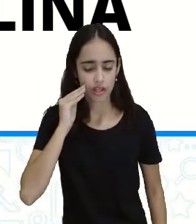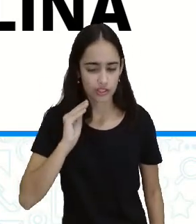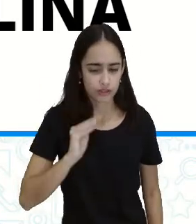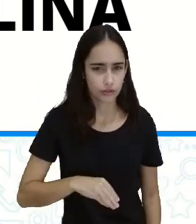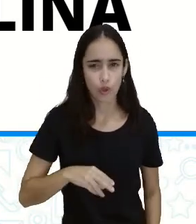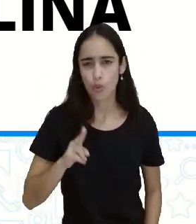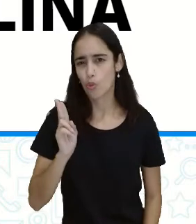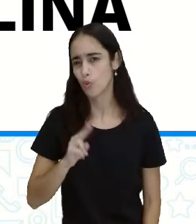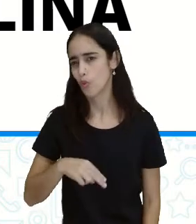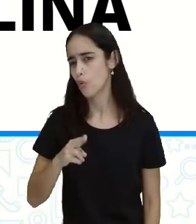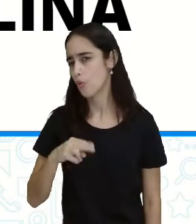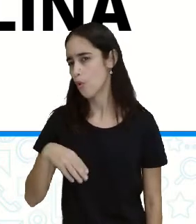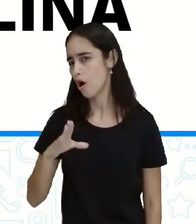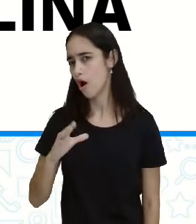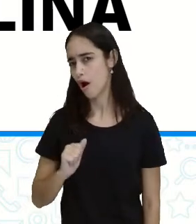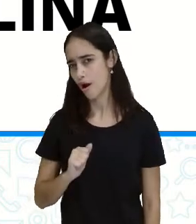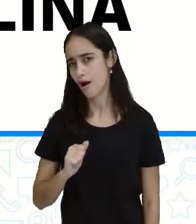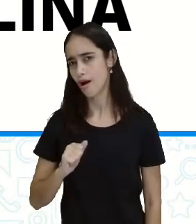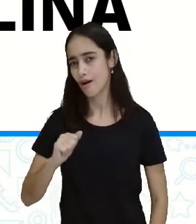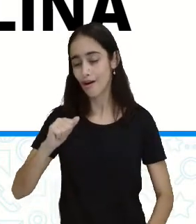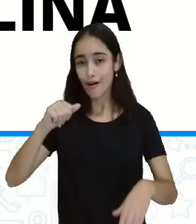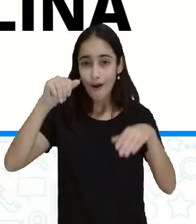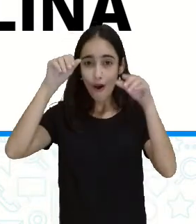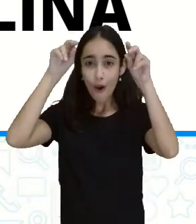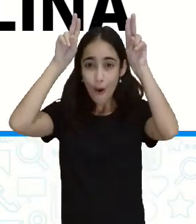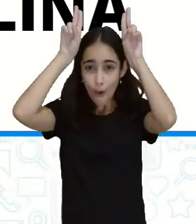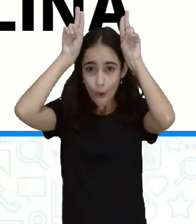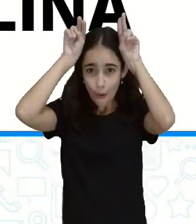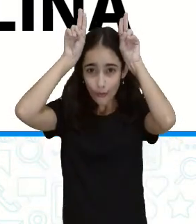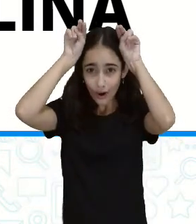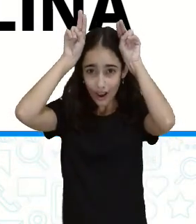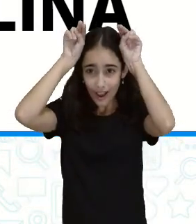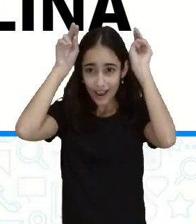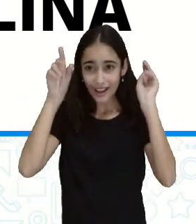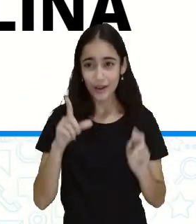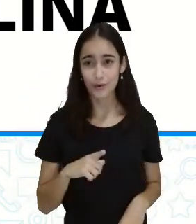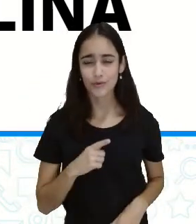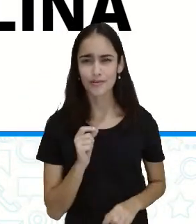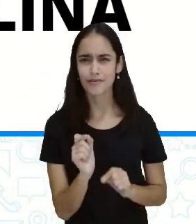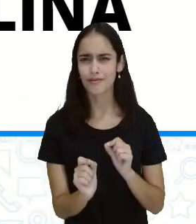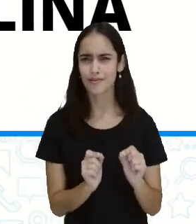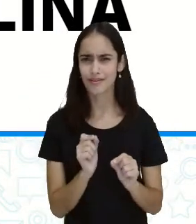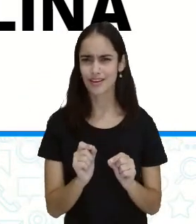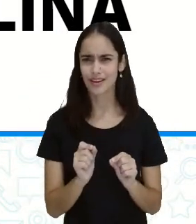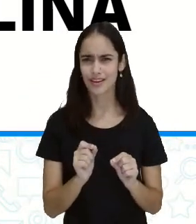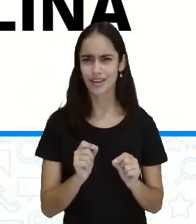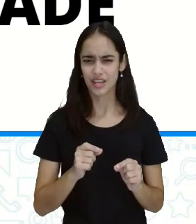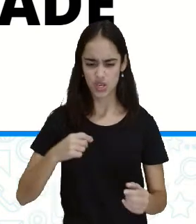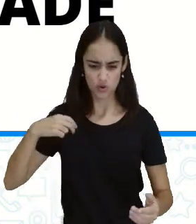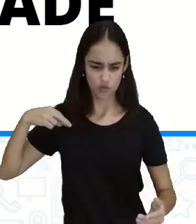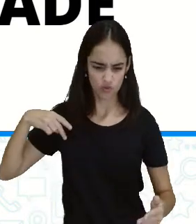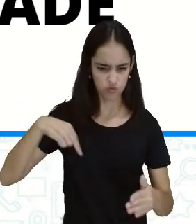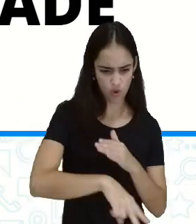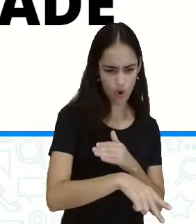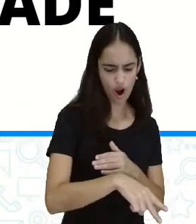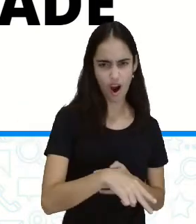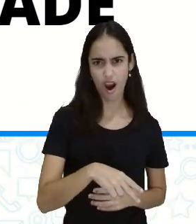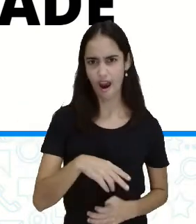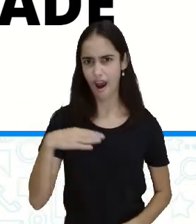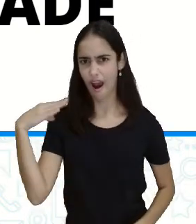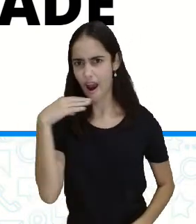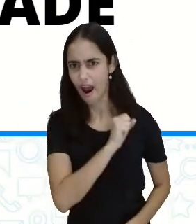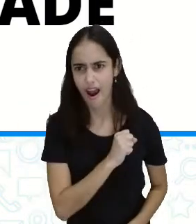coisas. O coelhinho é o da indisciplina, é o que corre muito, que não espera por ninguém.